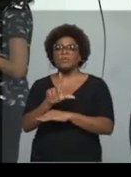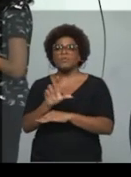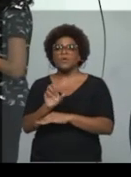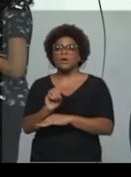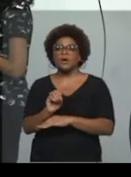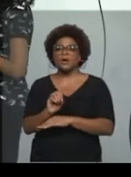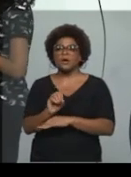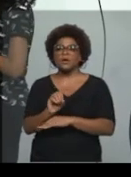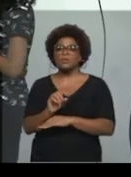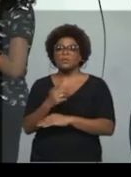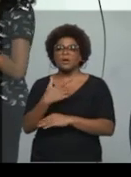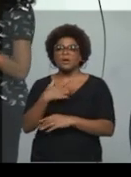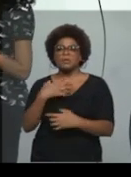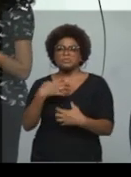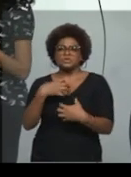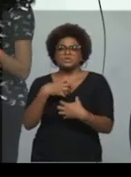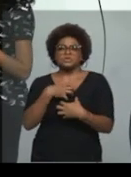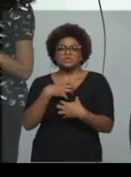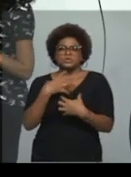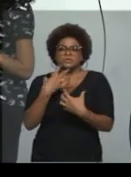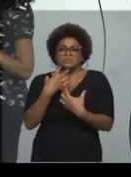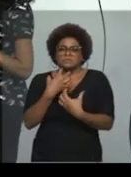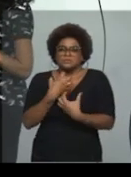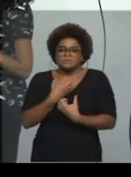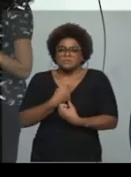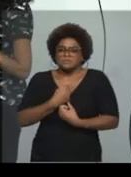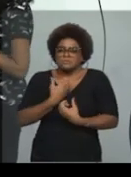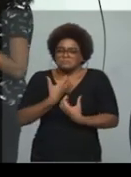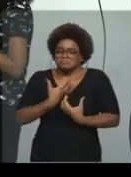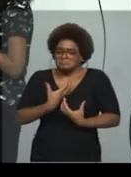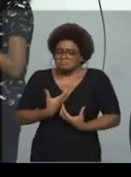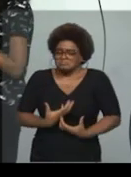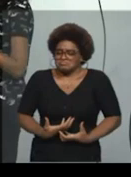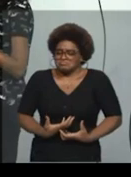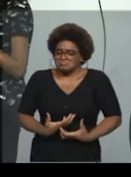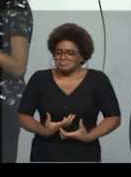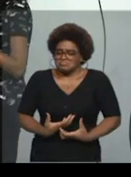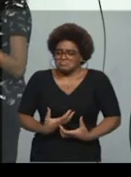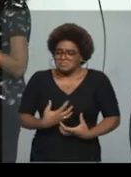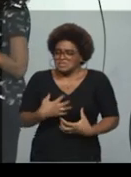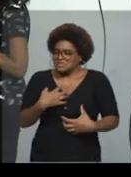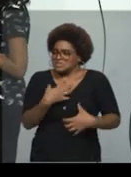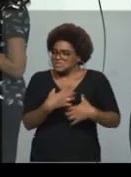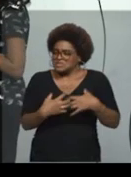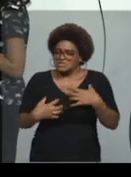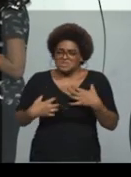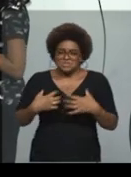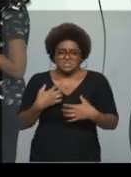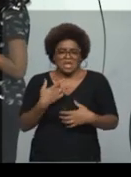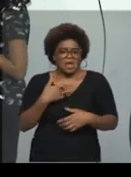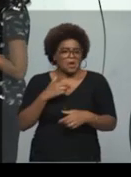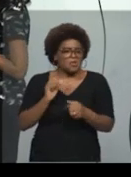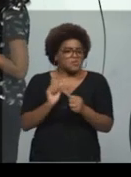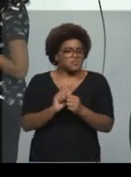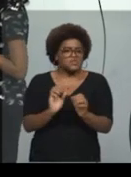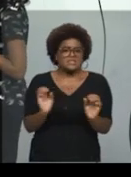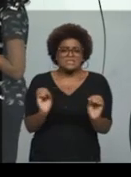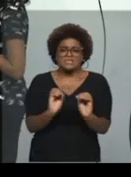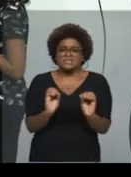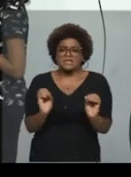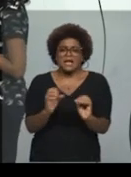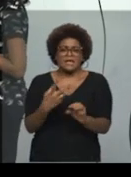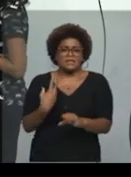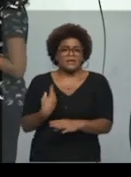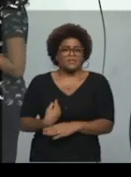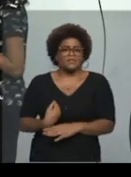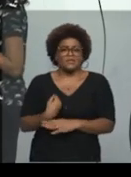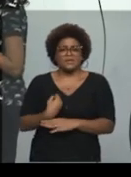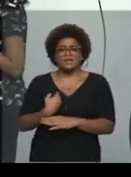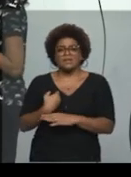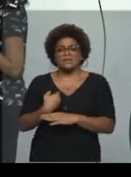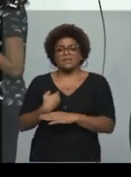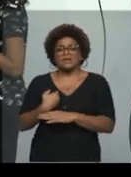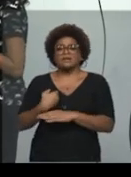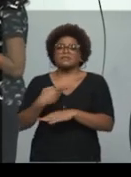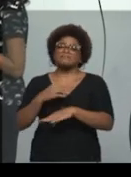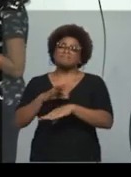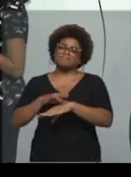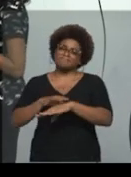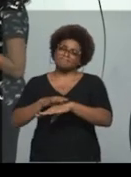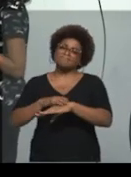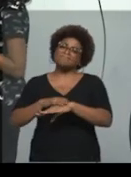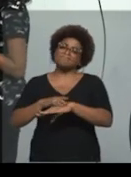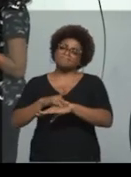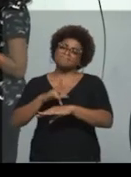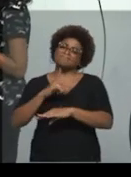tudo o que eu não tinha feito em minha vida por motivo da doença, saltou-me de súbito do